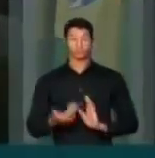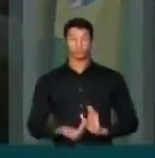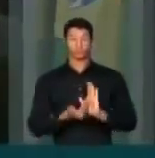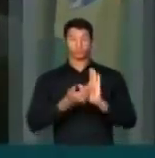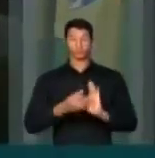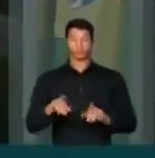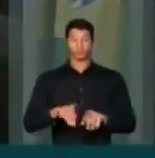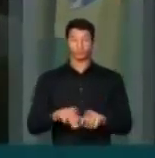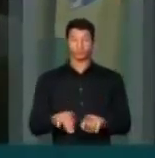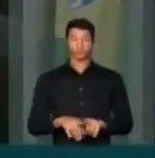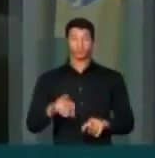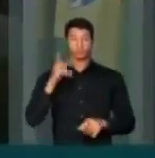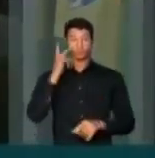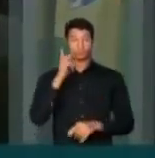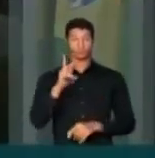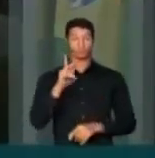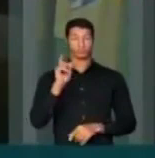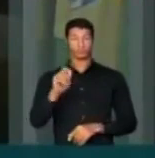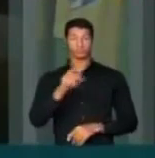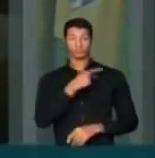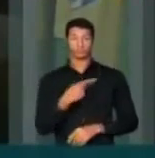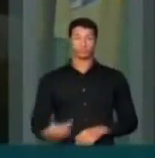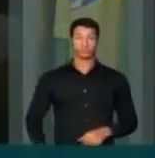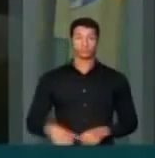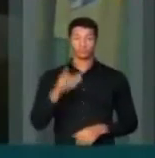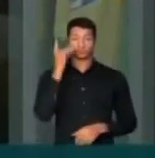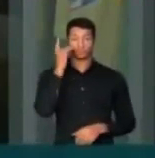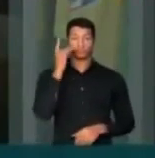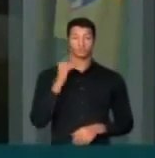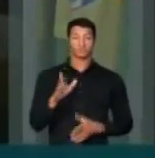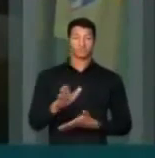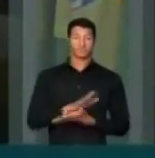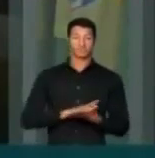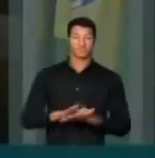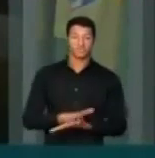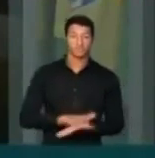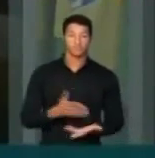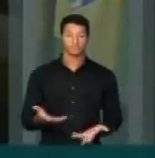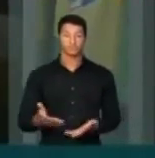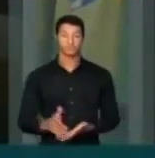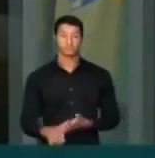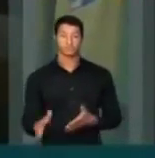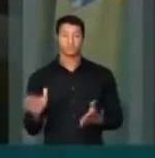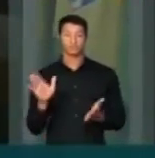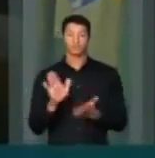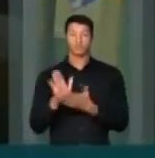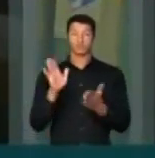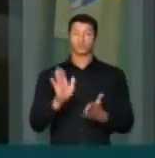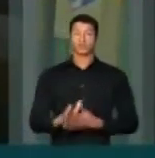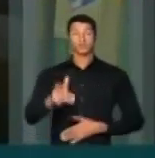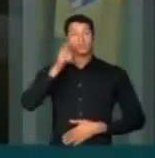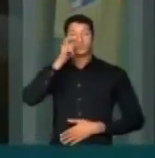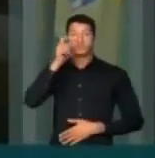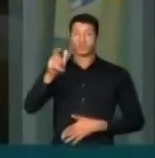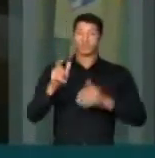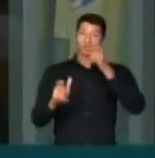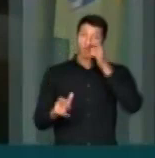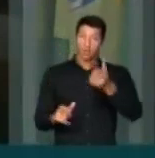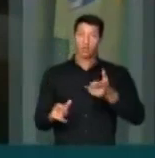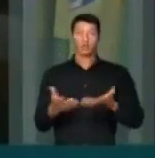Congresso e parlamentar para a presidente Dilma, nada. Propostas interessantes,